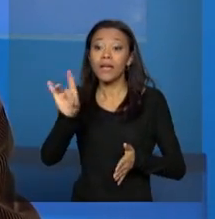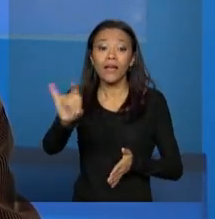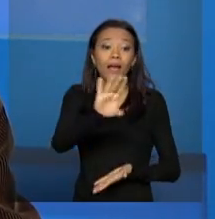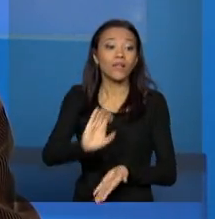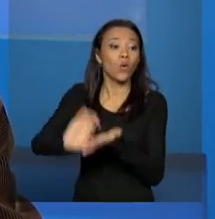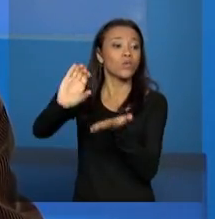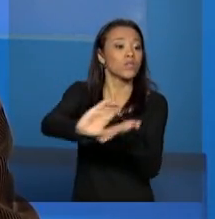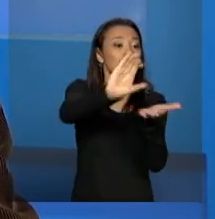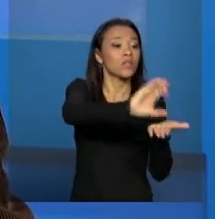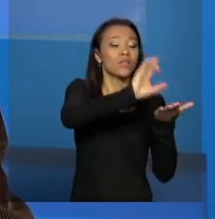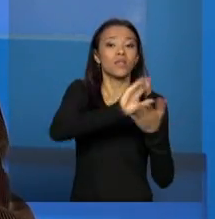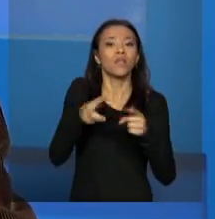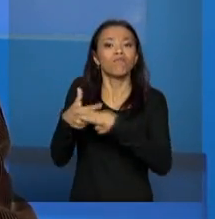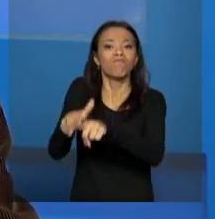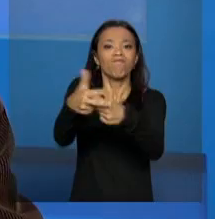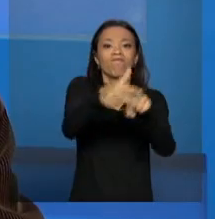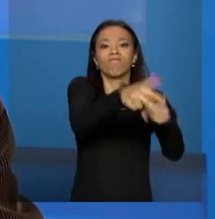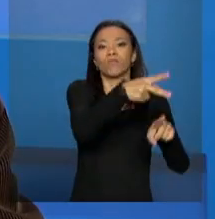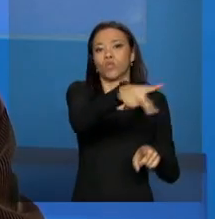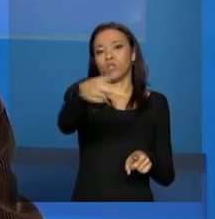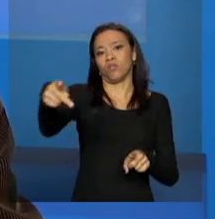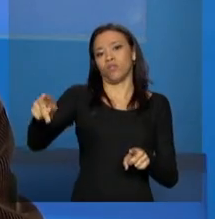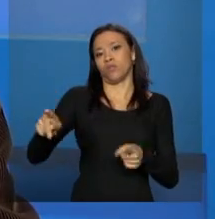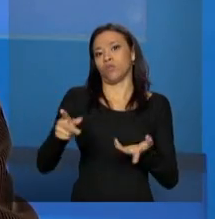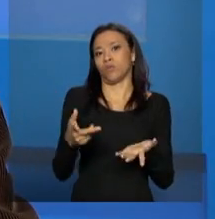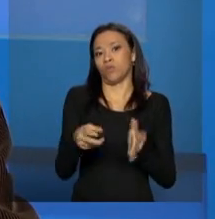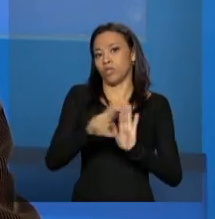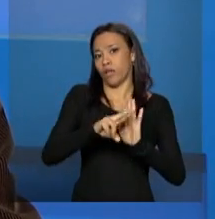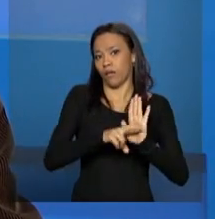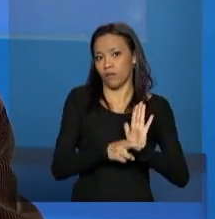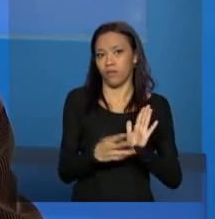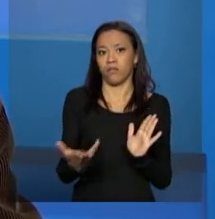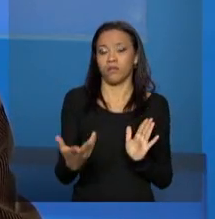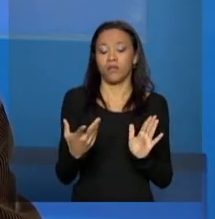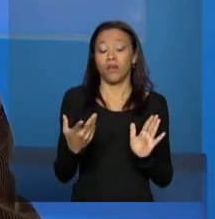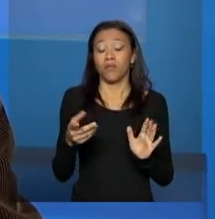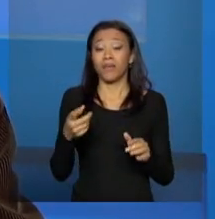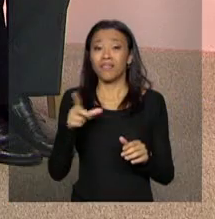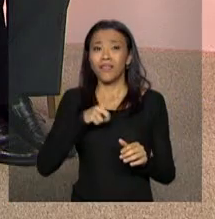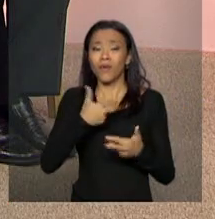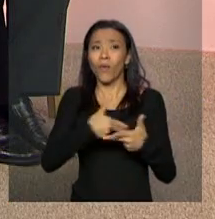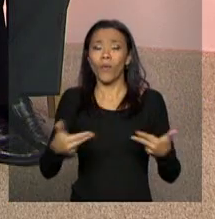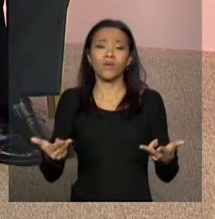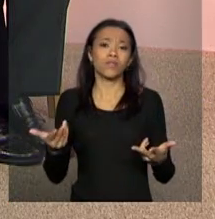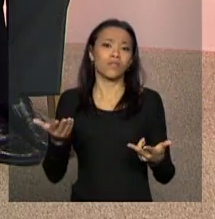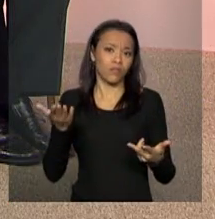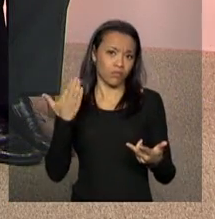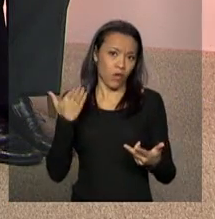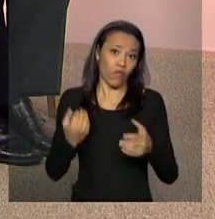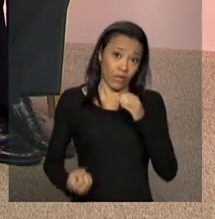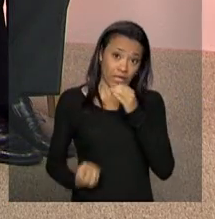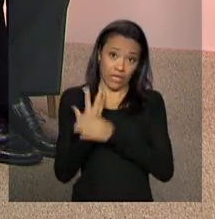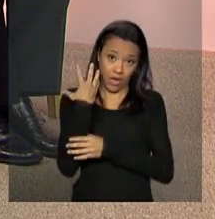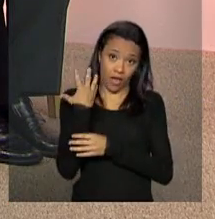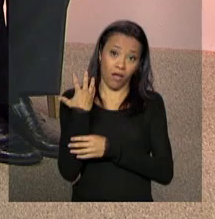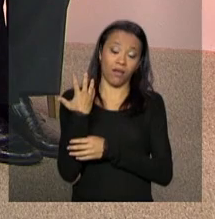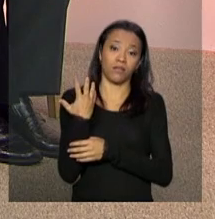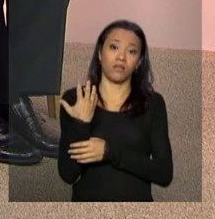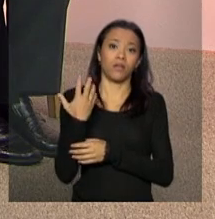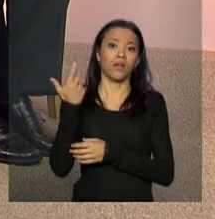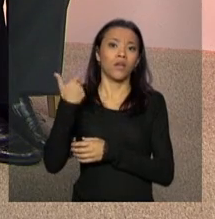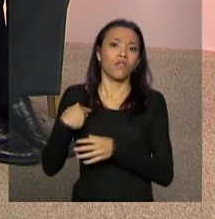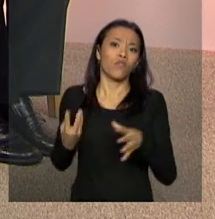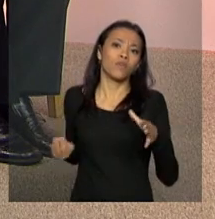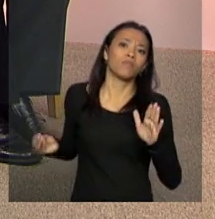forma atualizada, que responda às necessidades desse momento, né, que tem uma série de coisas que foram, desde o momento que foi criada, até esse momento, tem uma série de coisas que foram